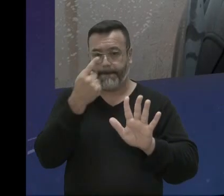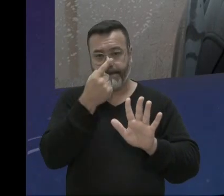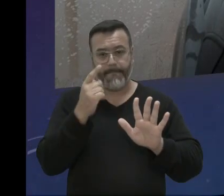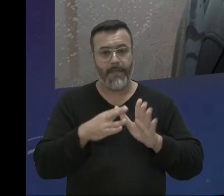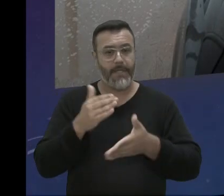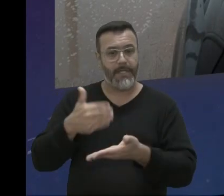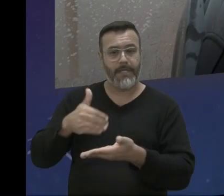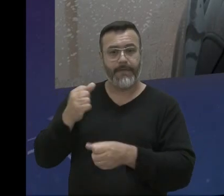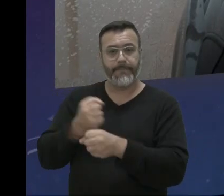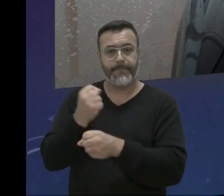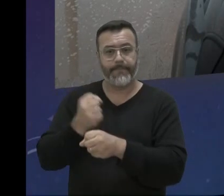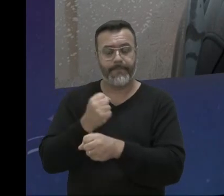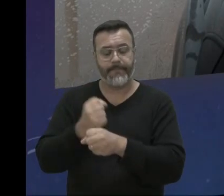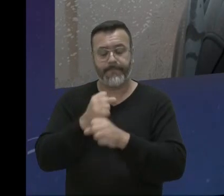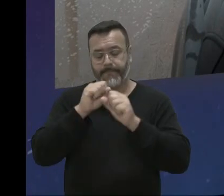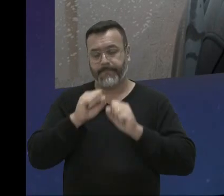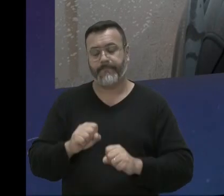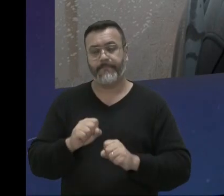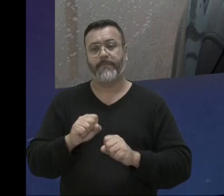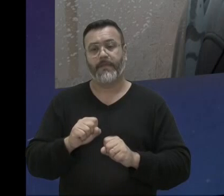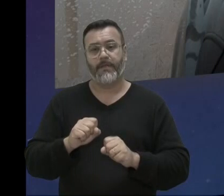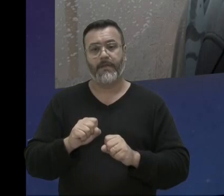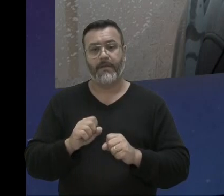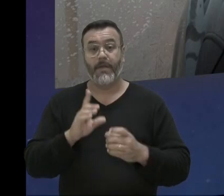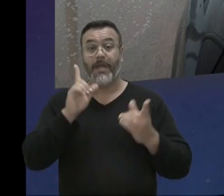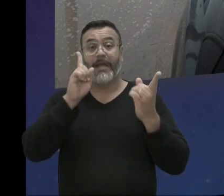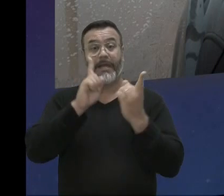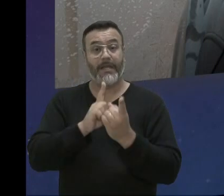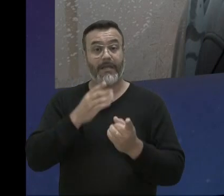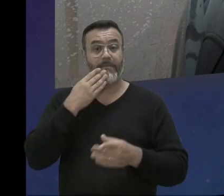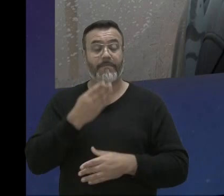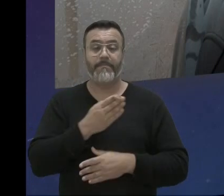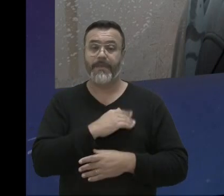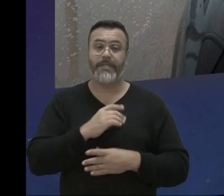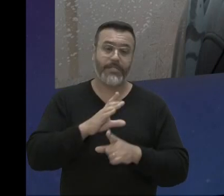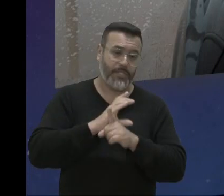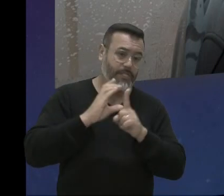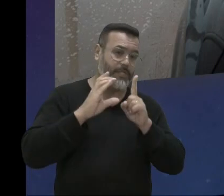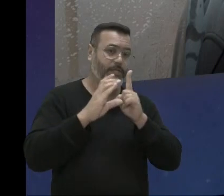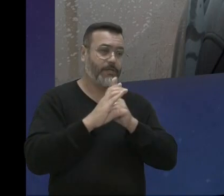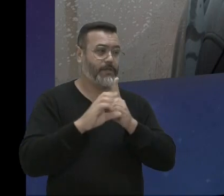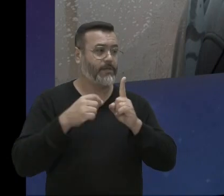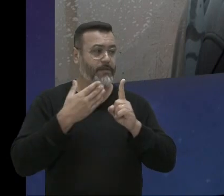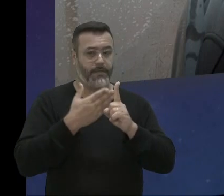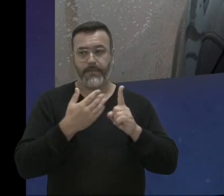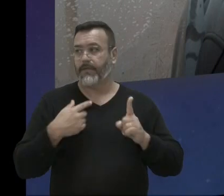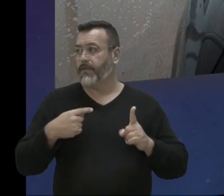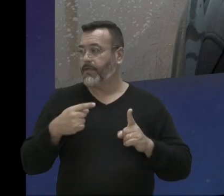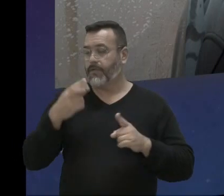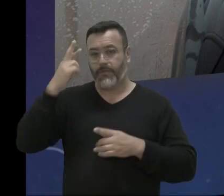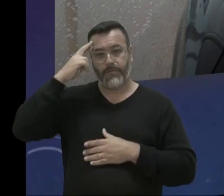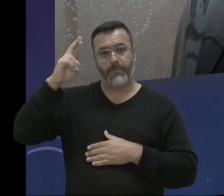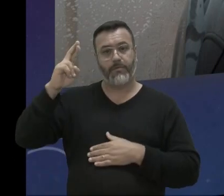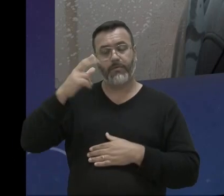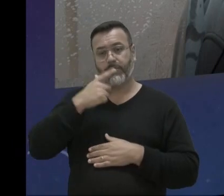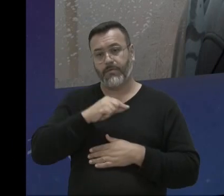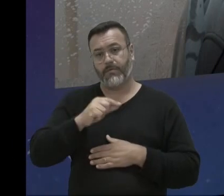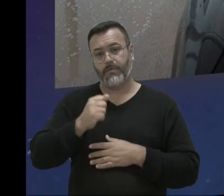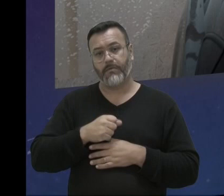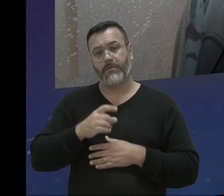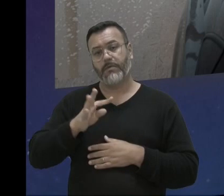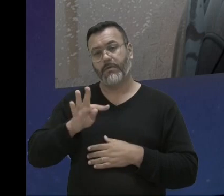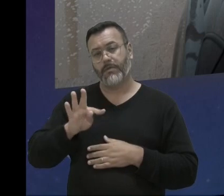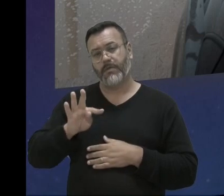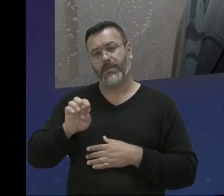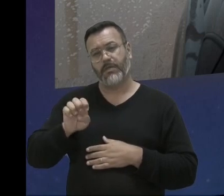Secretaria de Obras para que possa, então, estar atendendo o pedido da comunidade, pedido do senhor Telson,